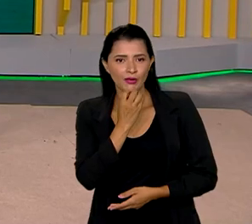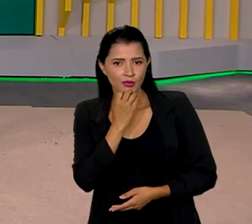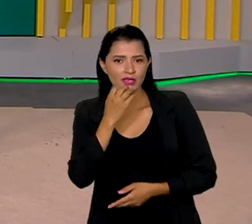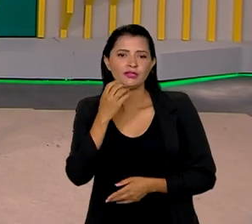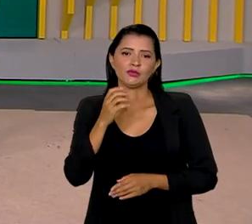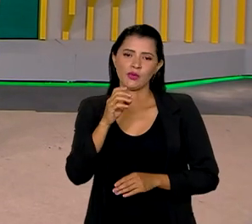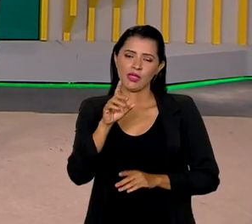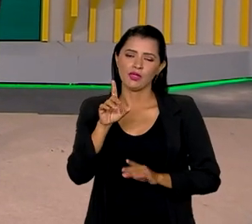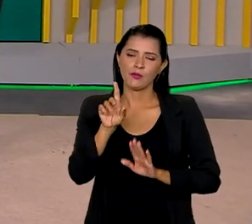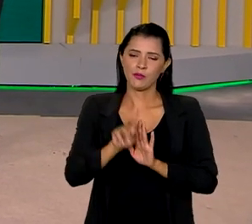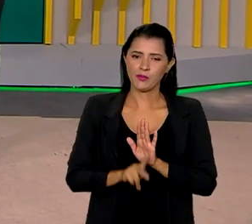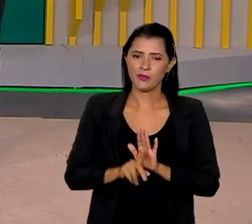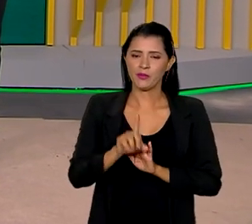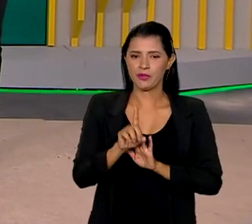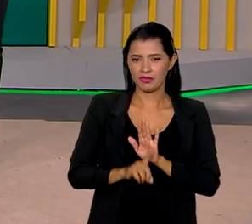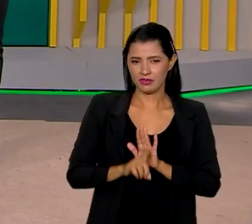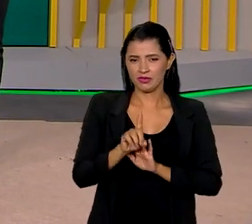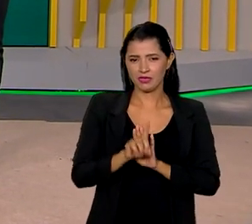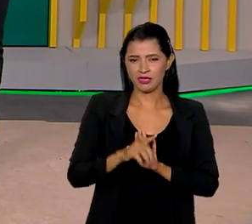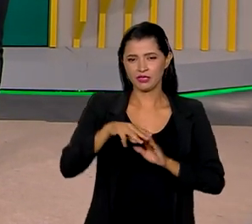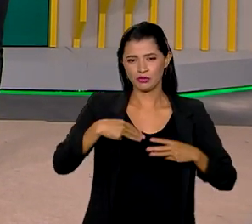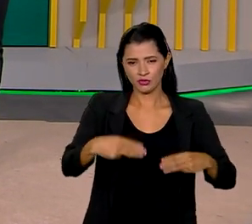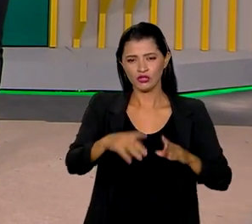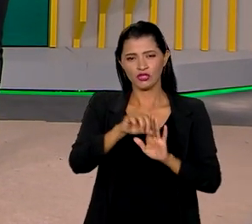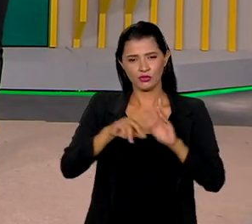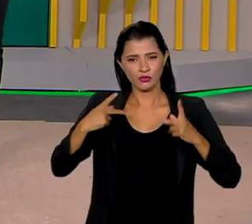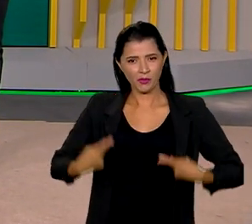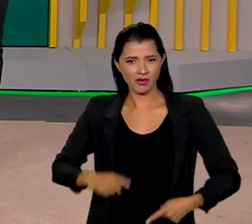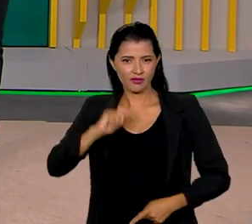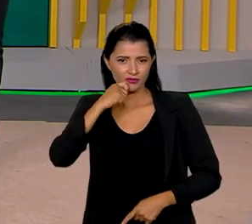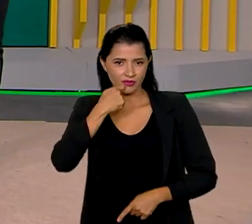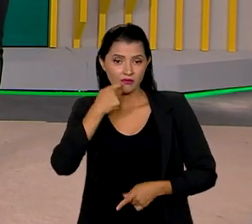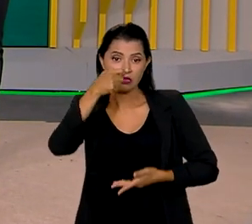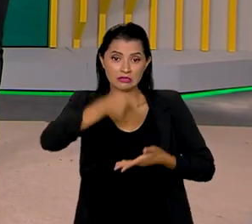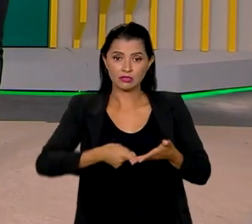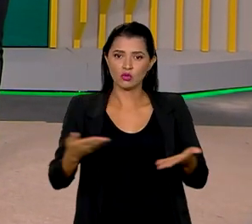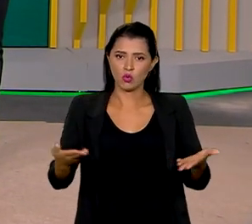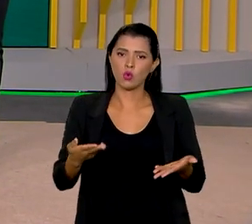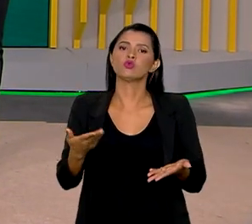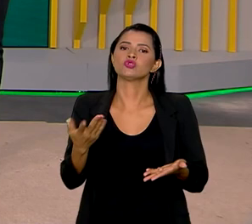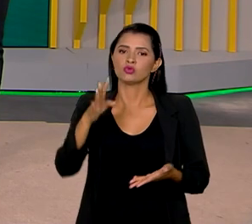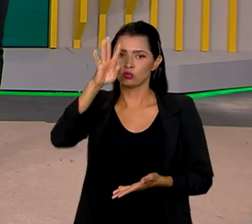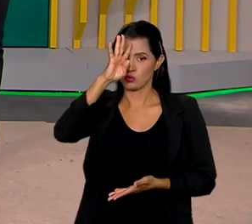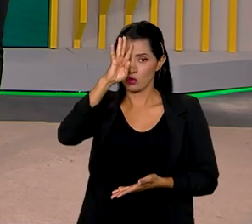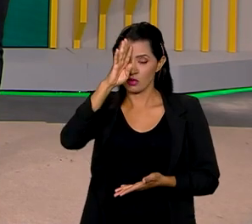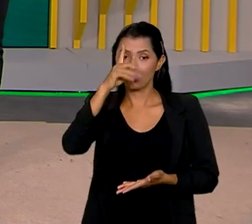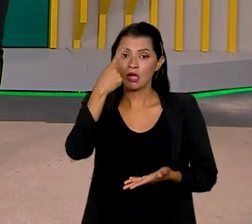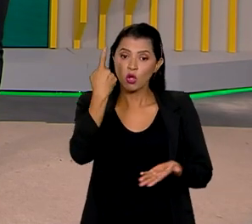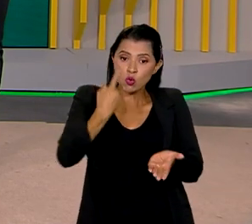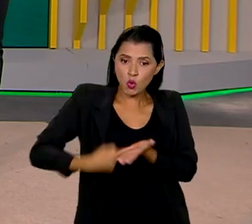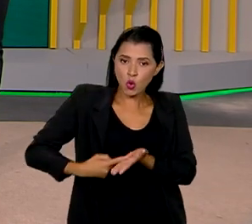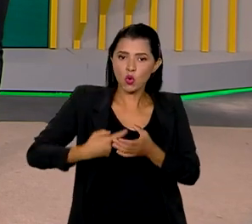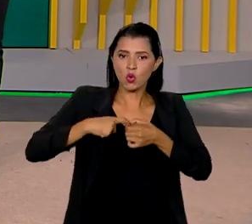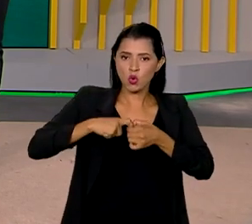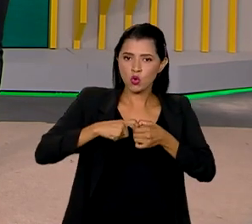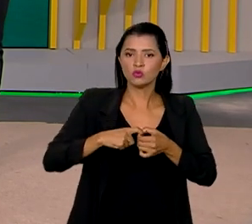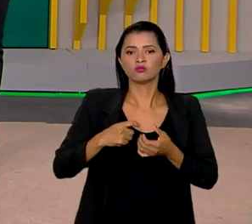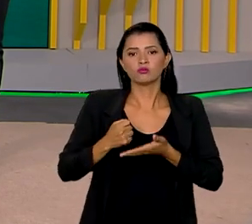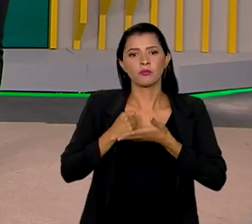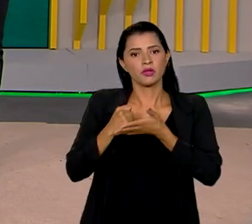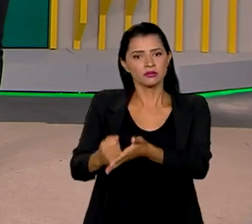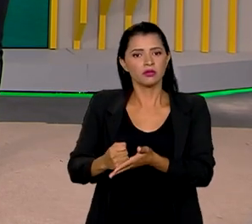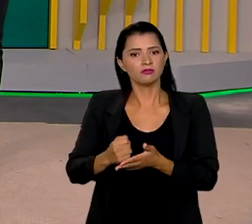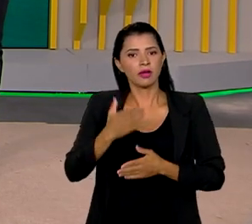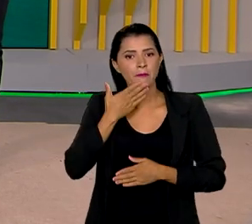Humanos e da Cidadania, Silvio Almeida, assinaram nesta quarta-feira um acordo de cooperação técnica para aprimorar as